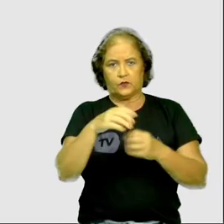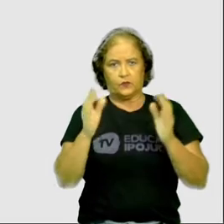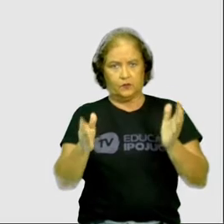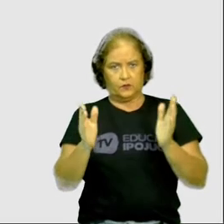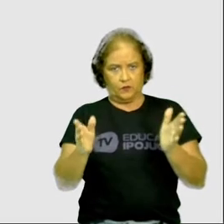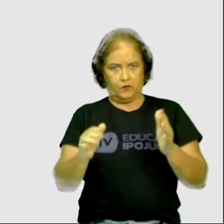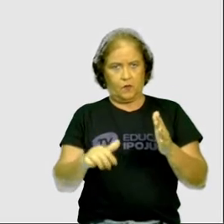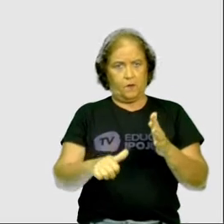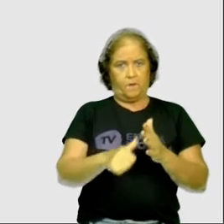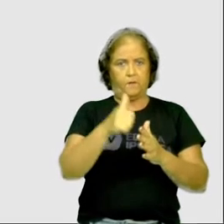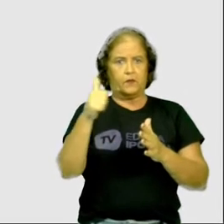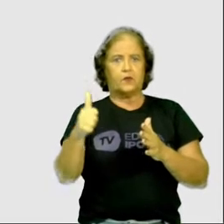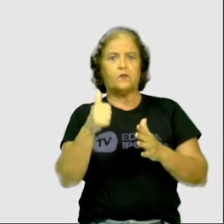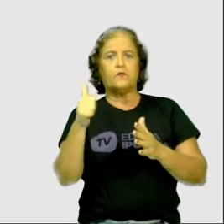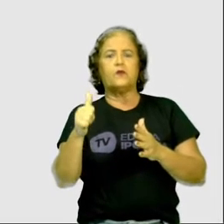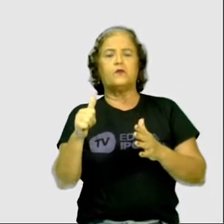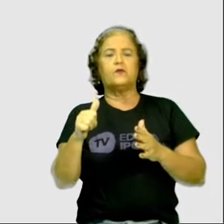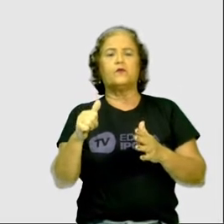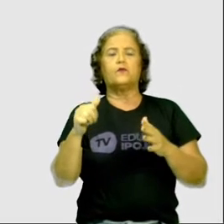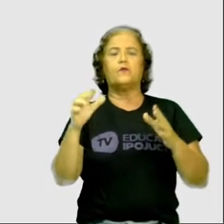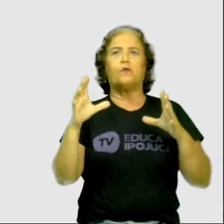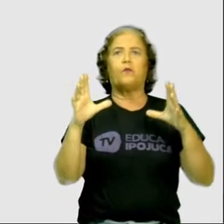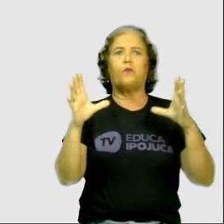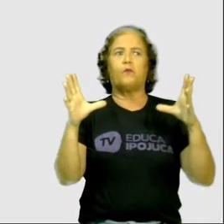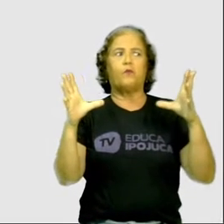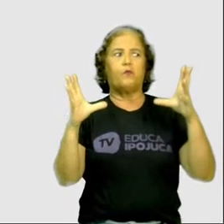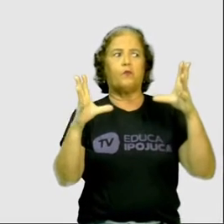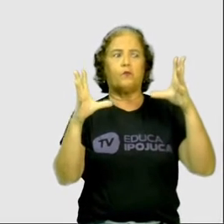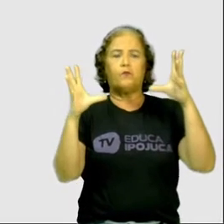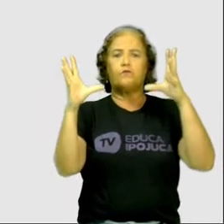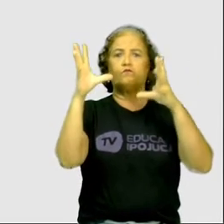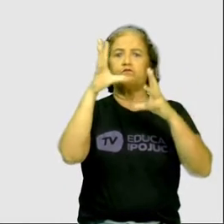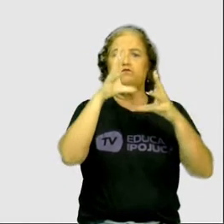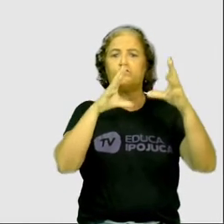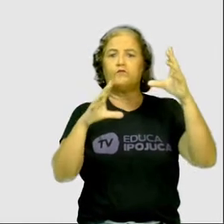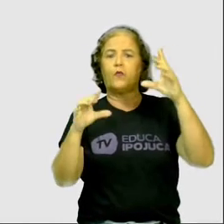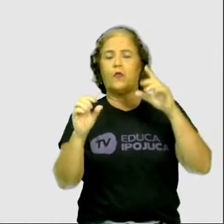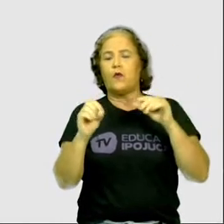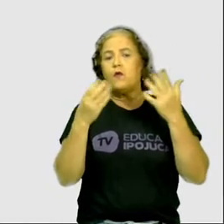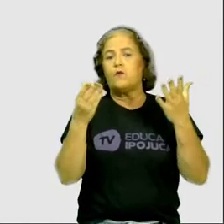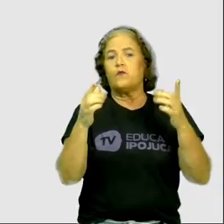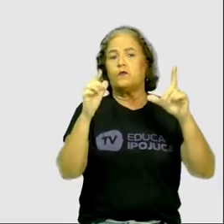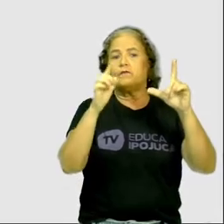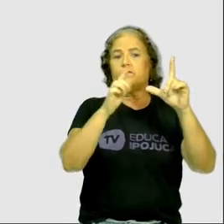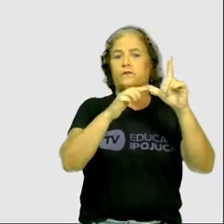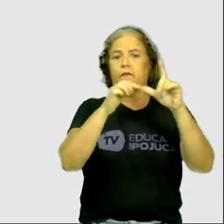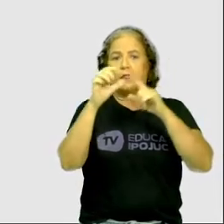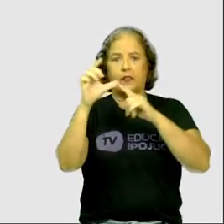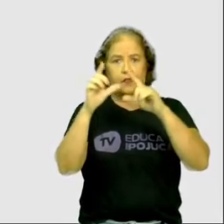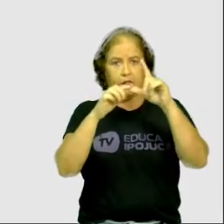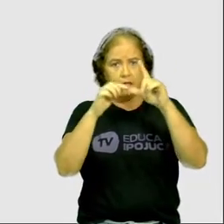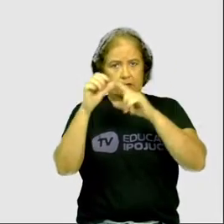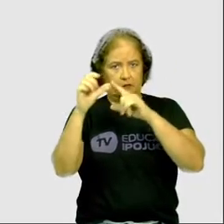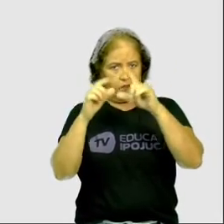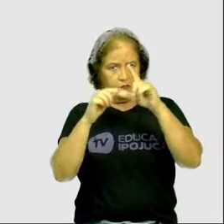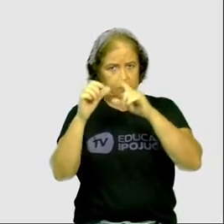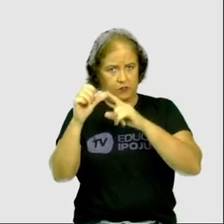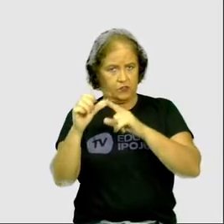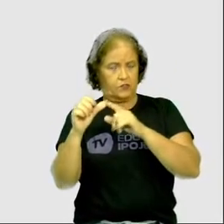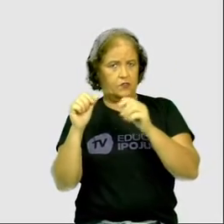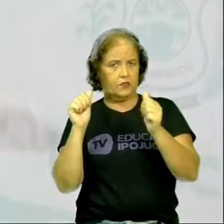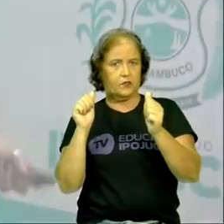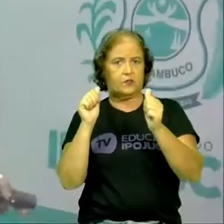nebulosa solar. O é uma nebulosa? É um tipo de estrela. É uma estrela que existe, que uma estrela que ela está